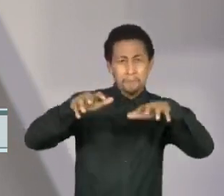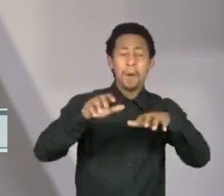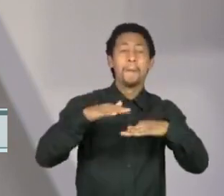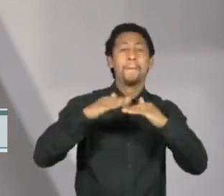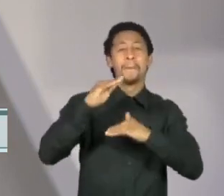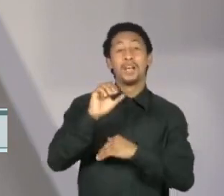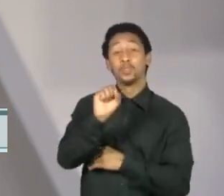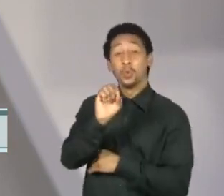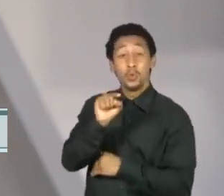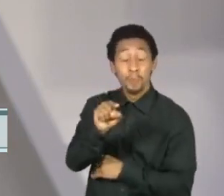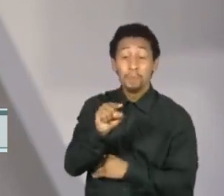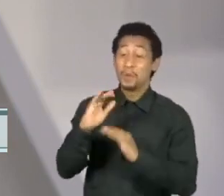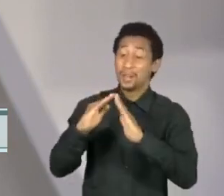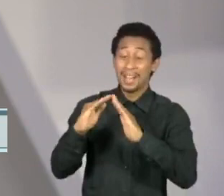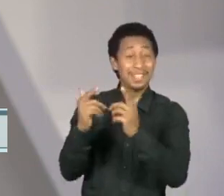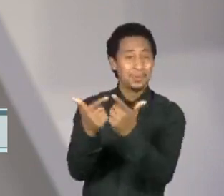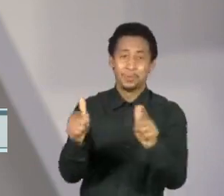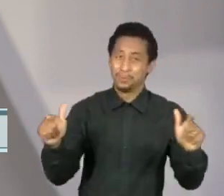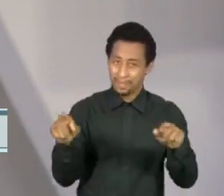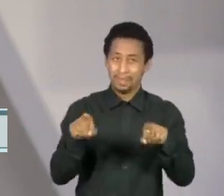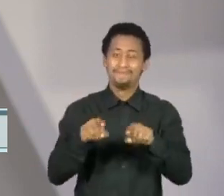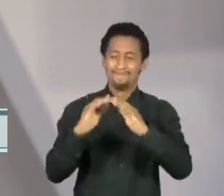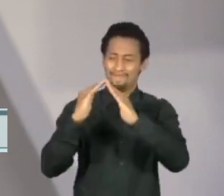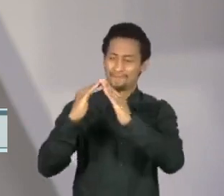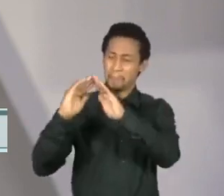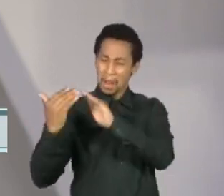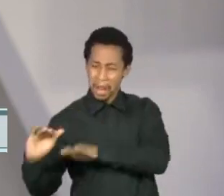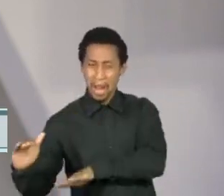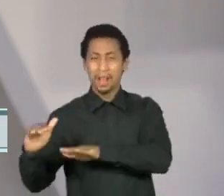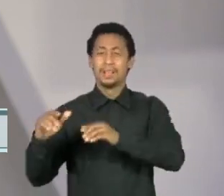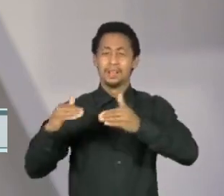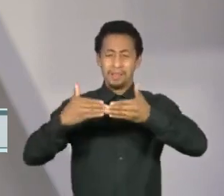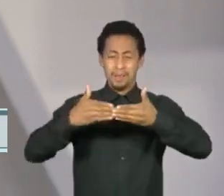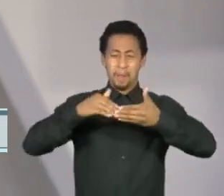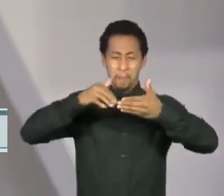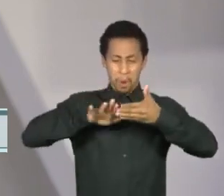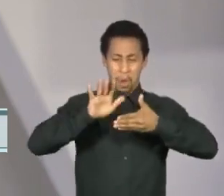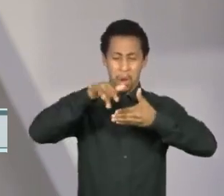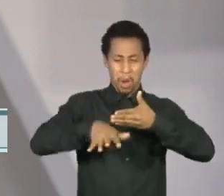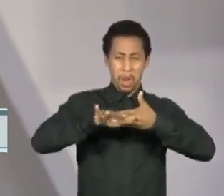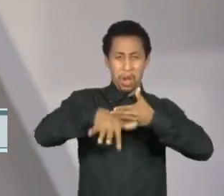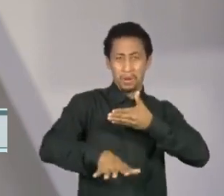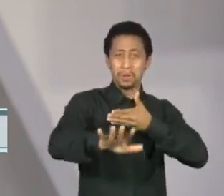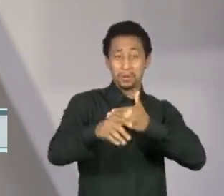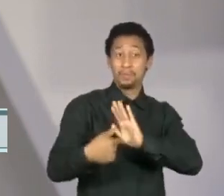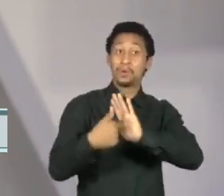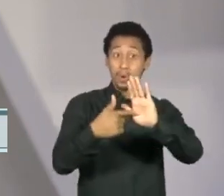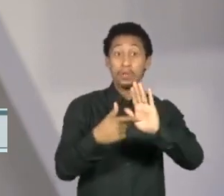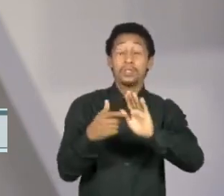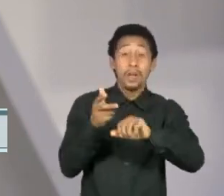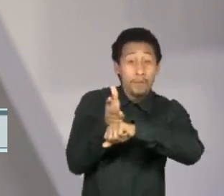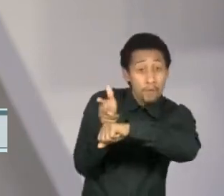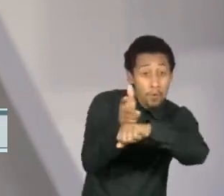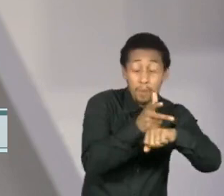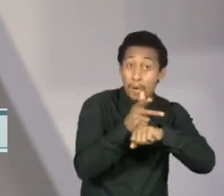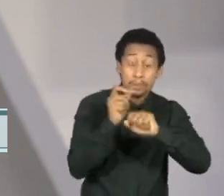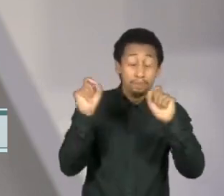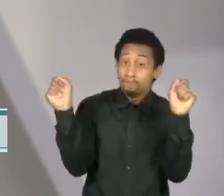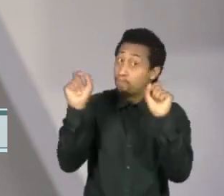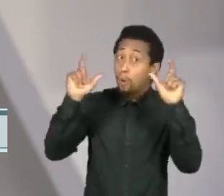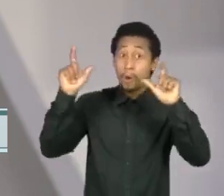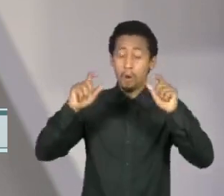desalojados por enchentes e deslizamentos em todo o estado. Em um deles, a imagem é impressionante, o